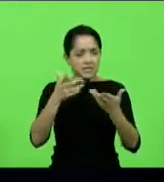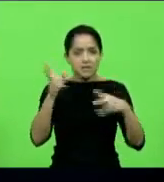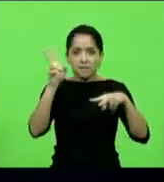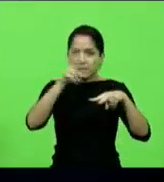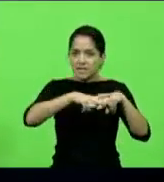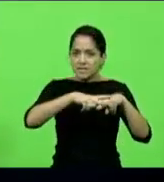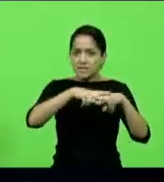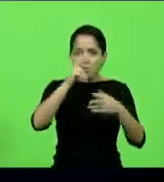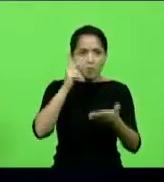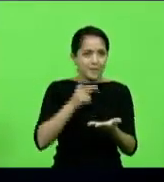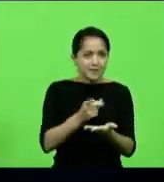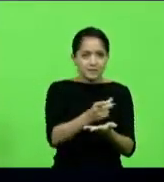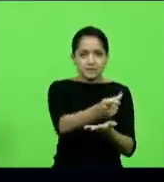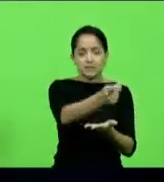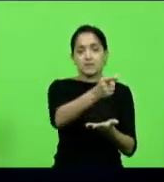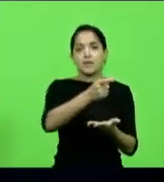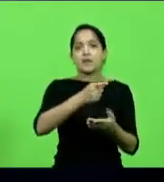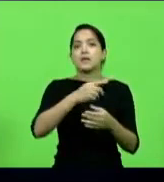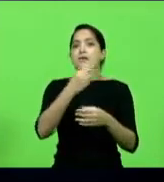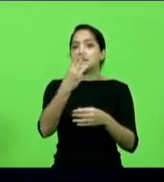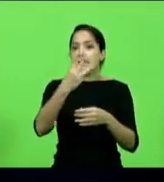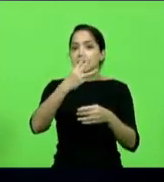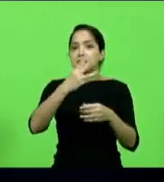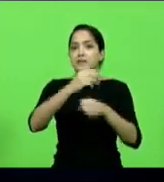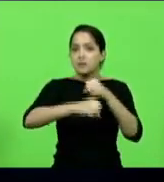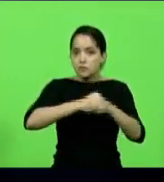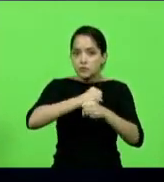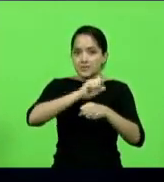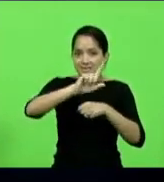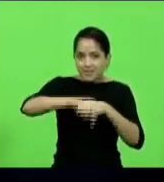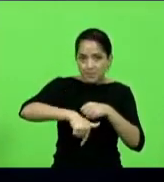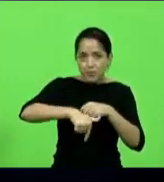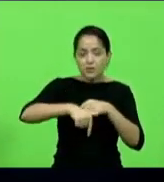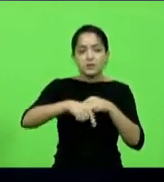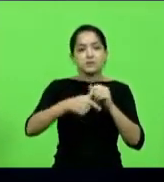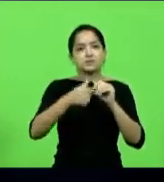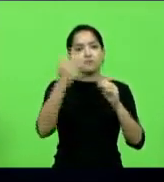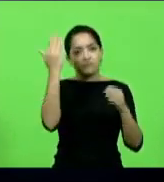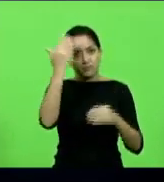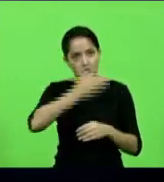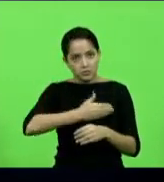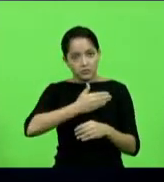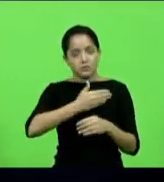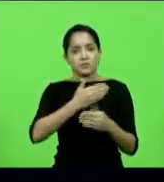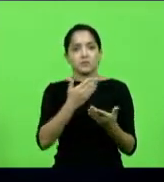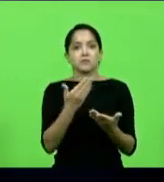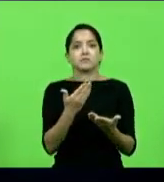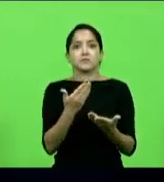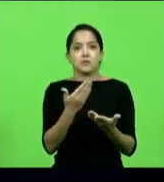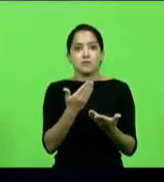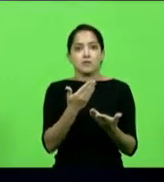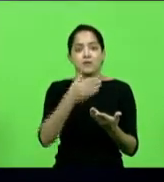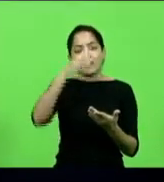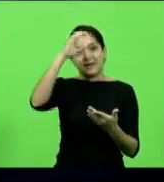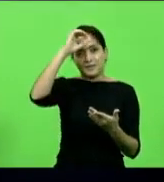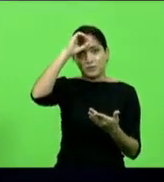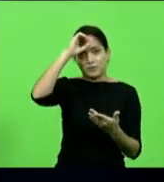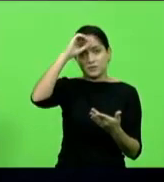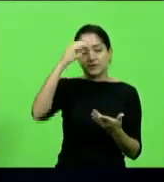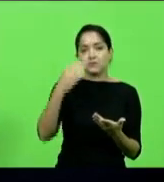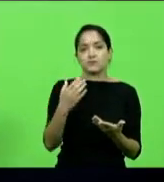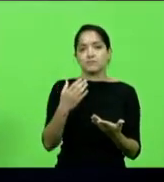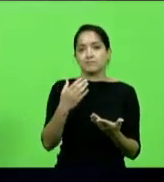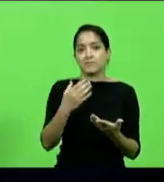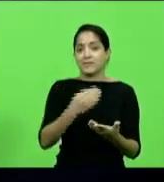cidadão. Três anos depois, constataram que aquele cidadão era inocente, ele não tinha culpa, mas a vida dele se